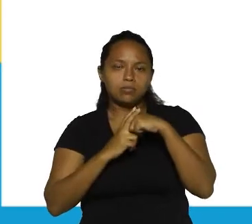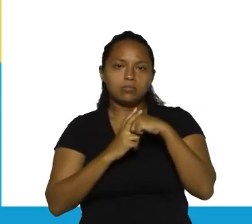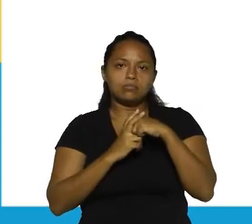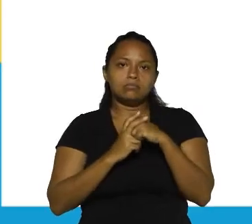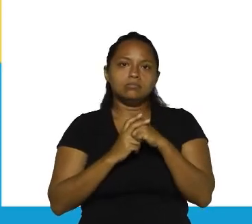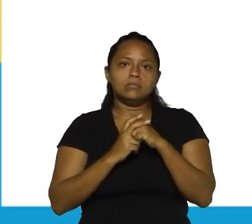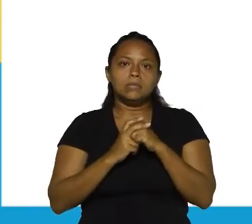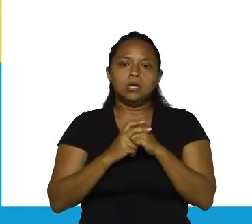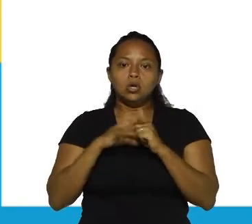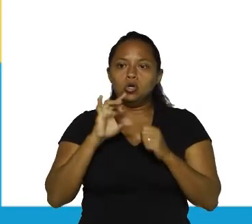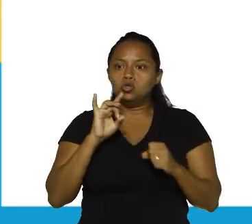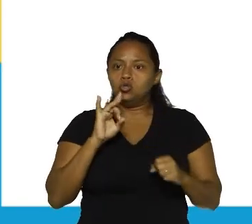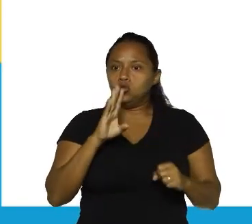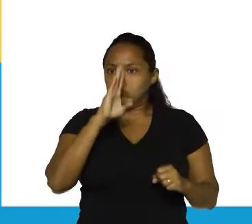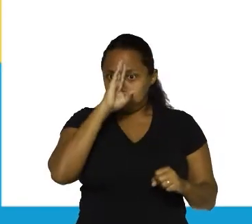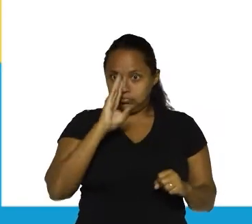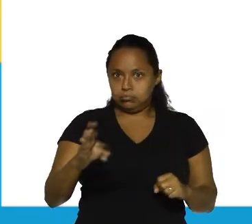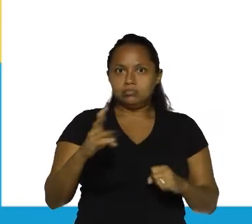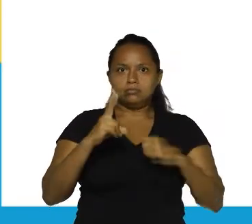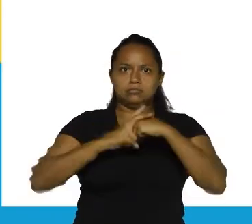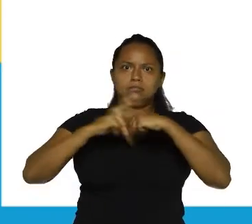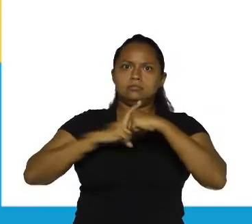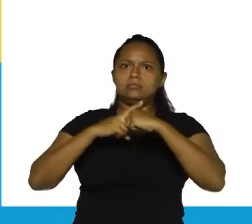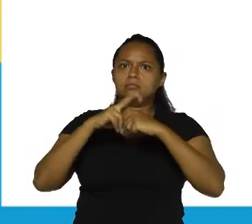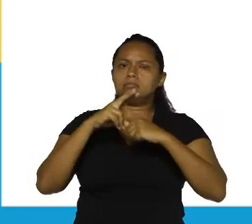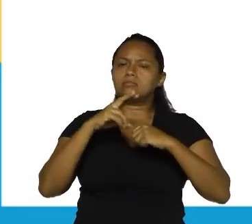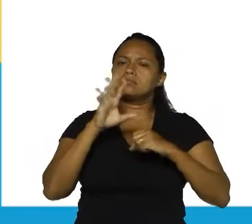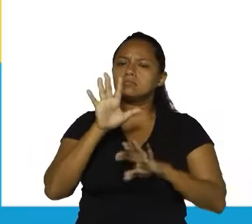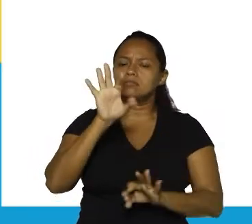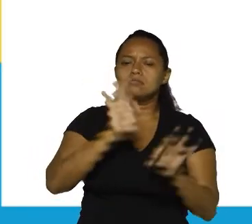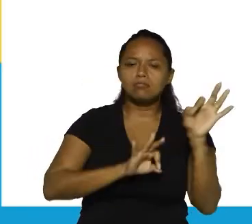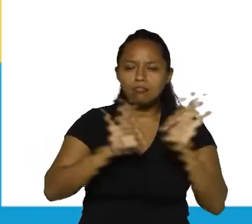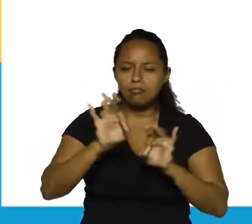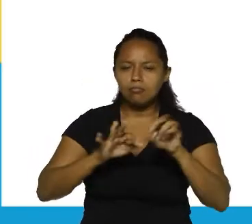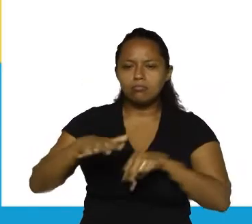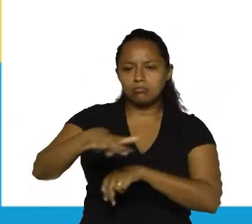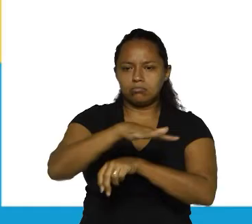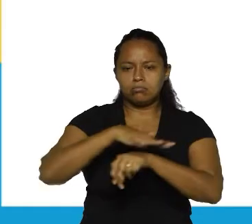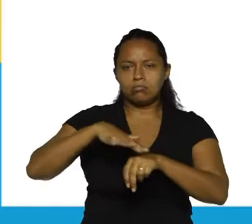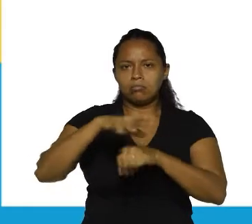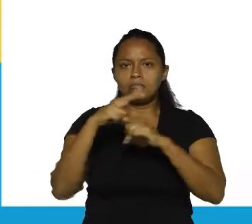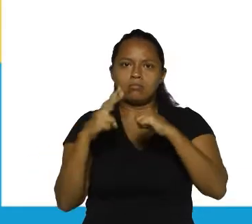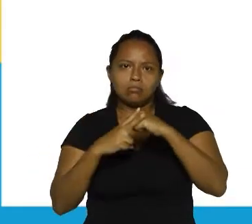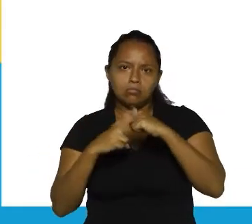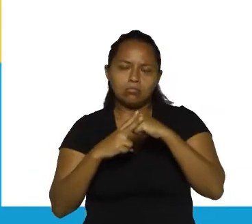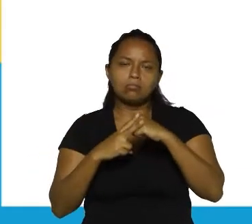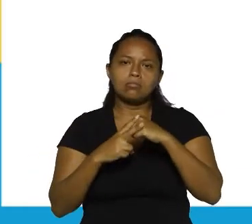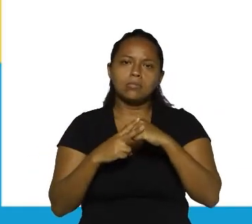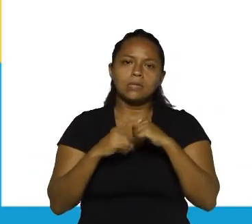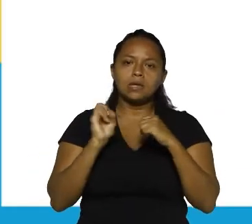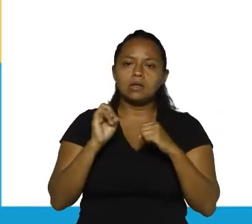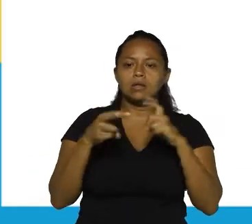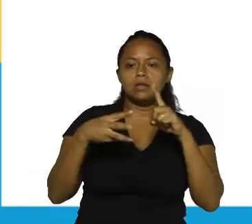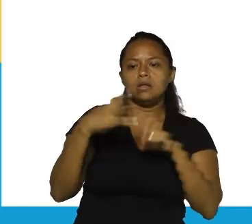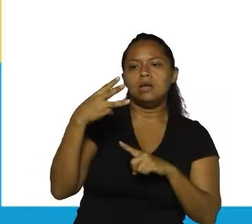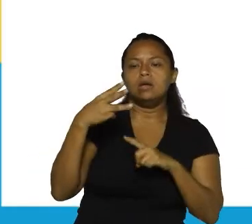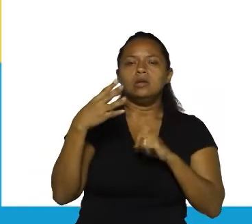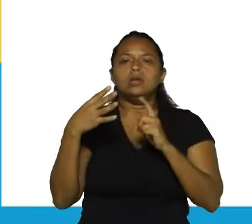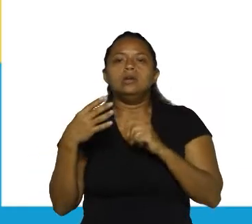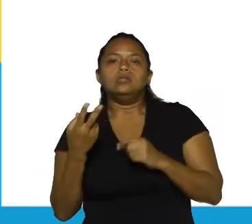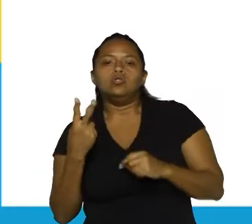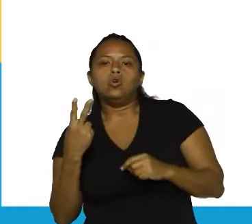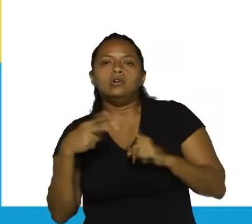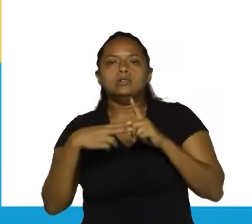A oração não se restringe ao verbo, mas ela se organiza ao redor do verbo. Então, se eu tenho três, quatro